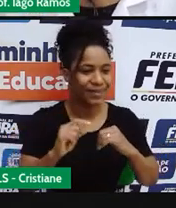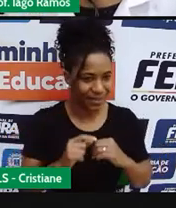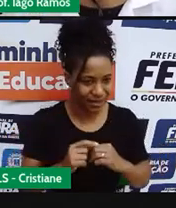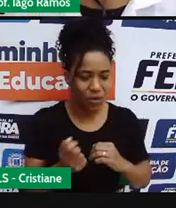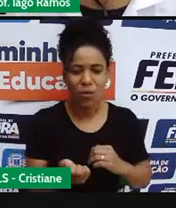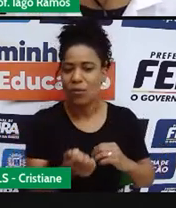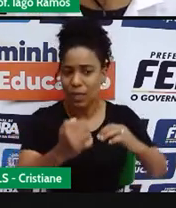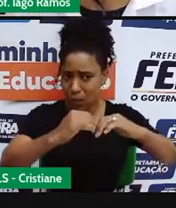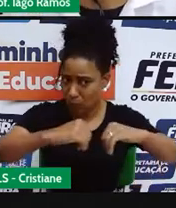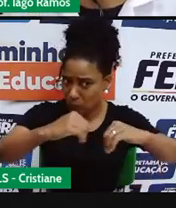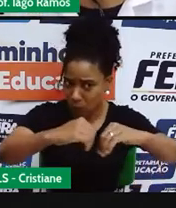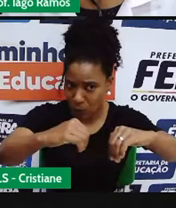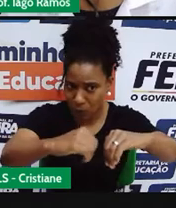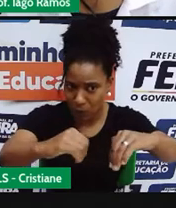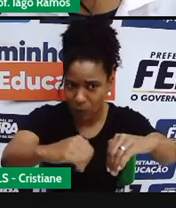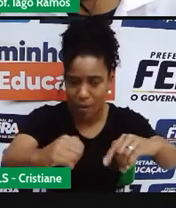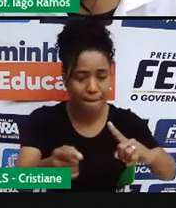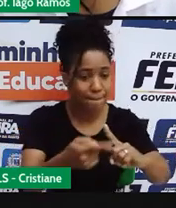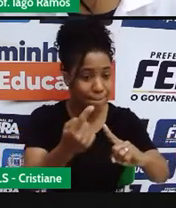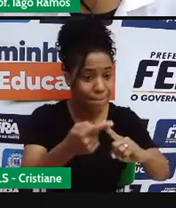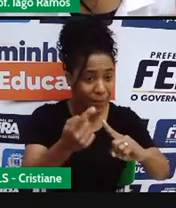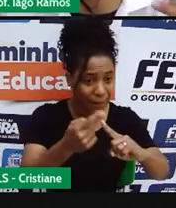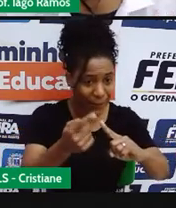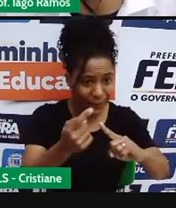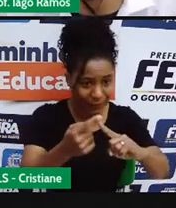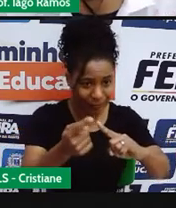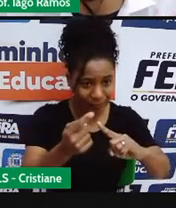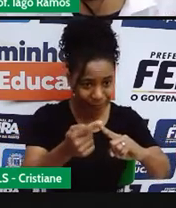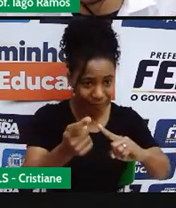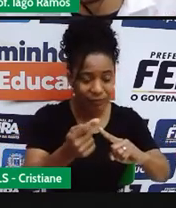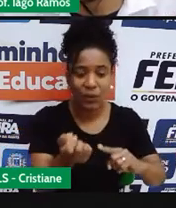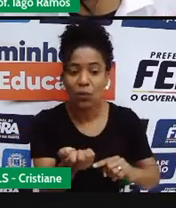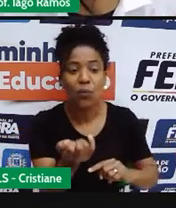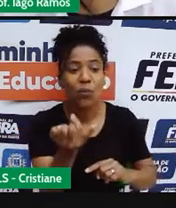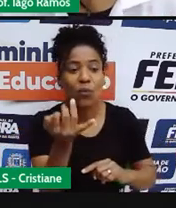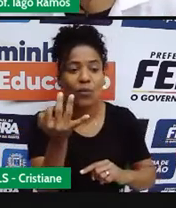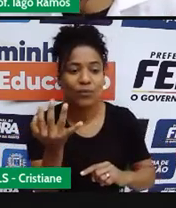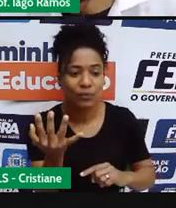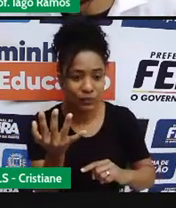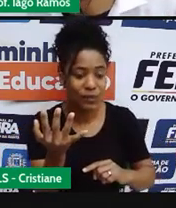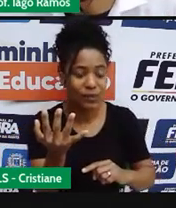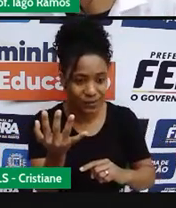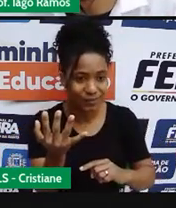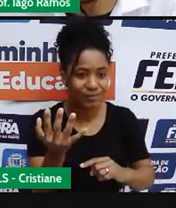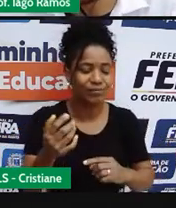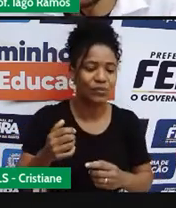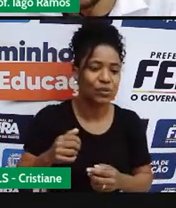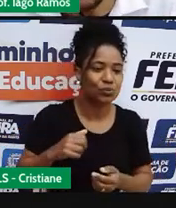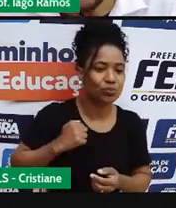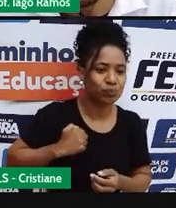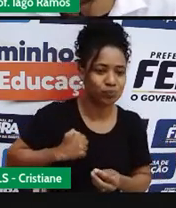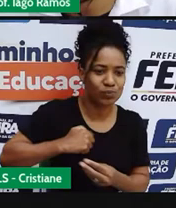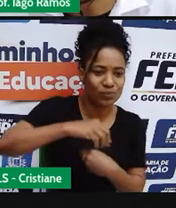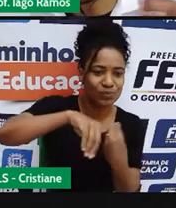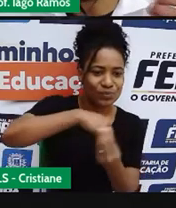que foram cavadas, vai se usar uma determinada quantidade de adubo. Certo?